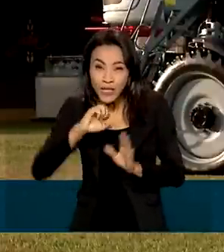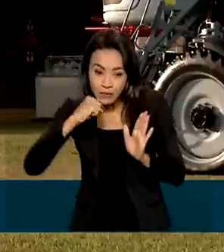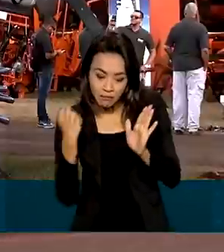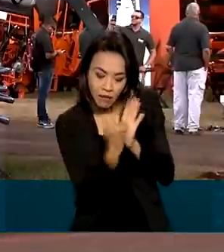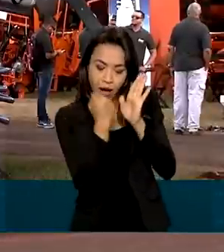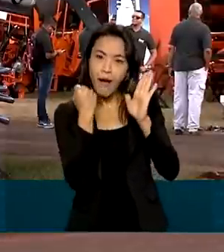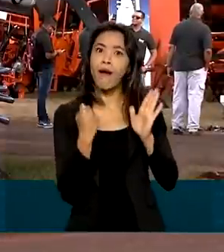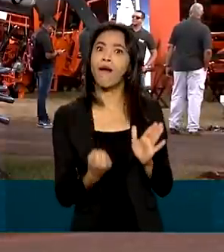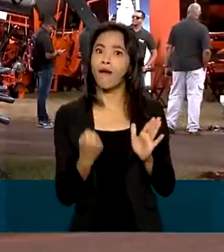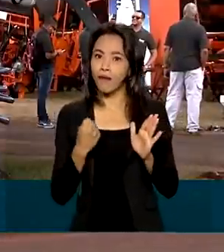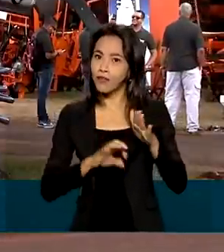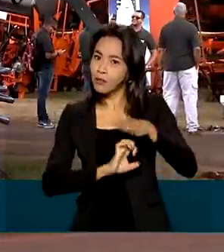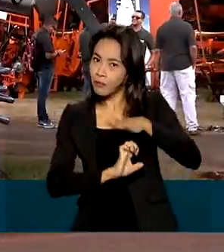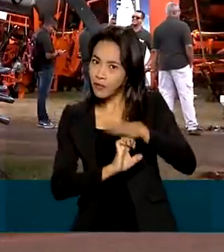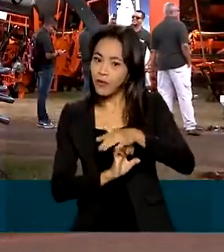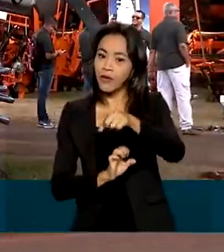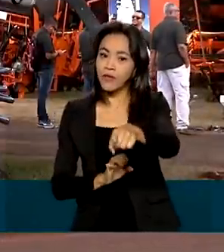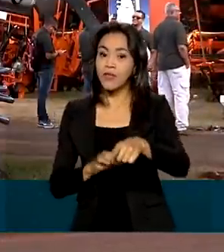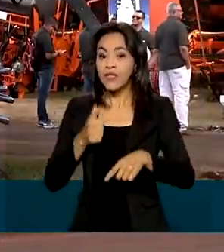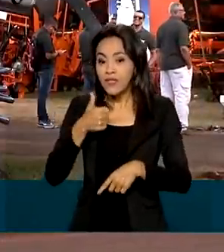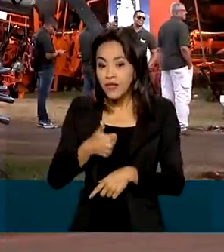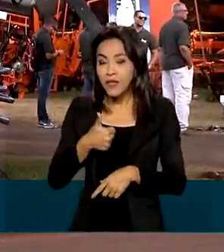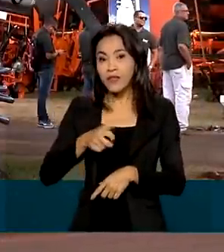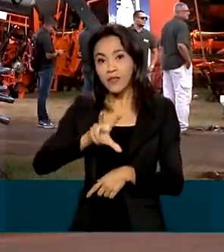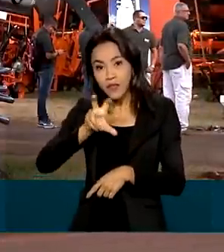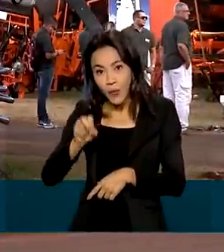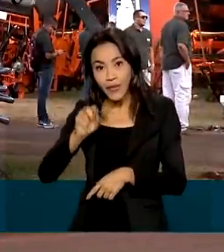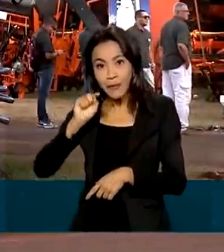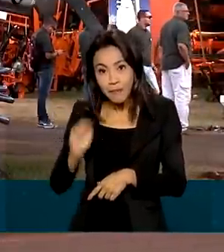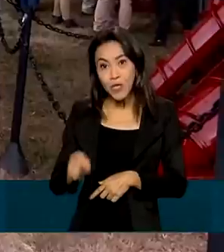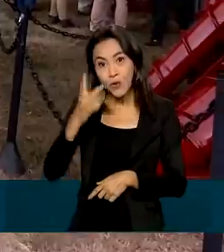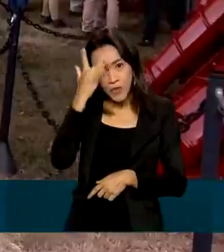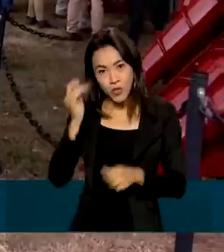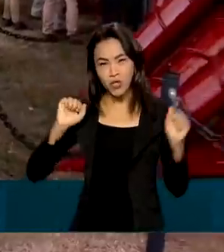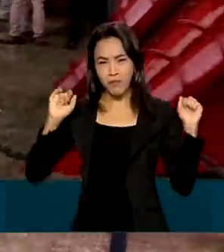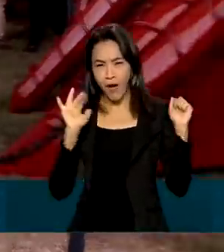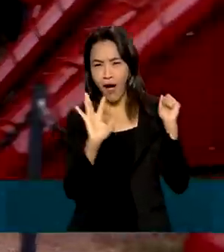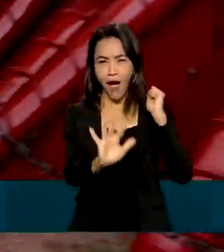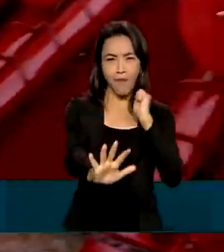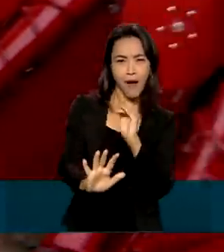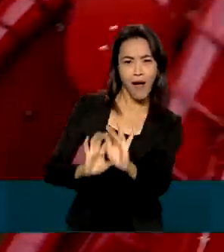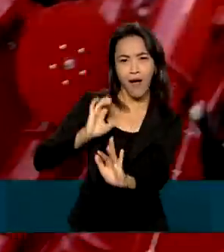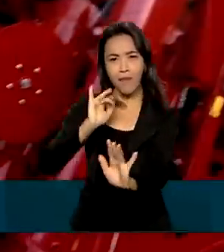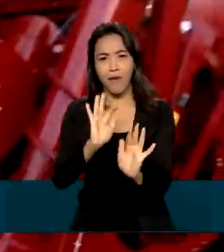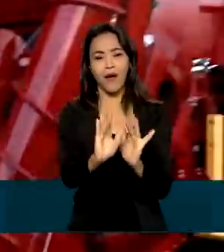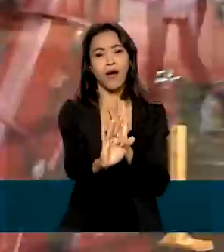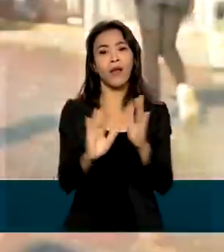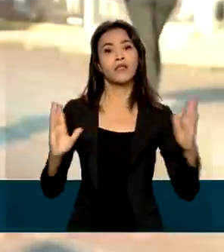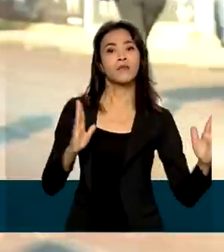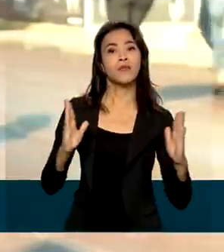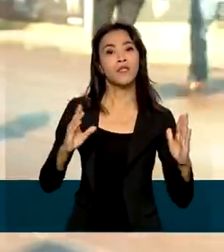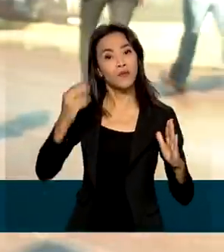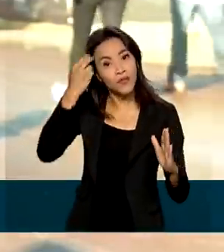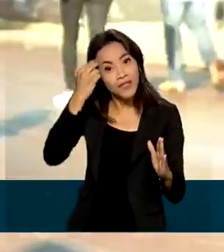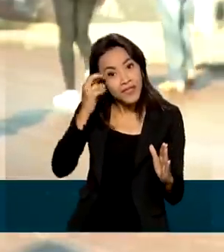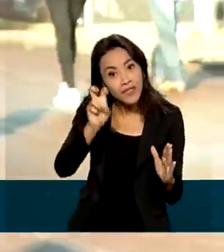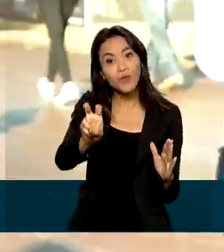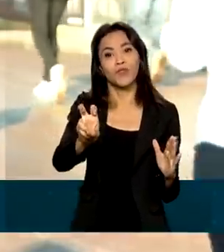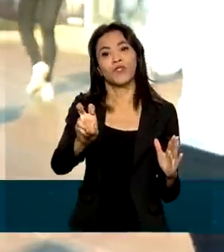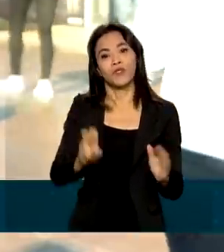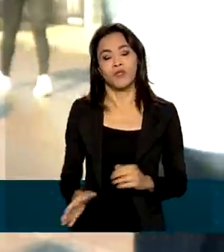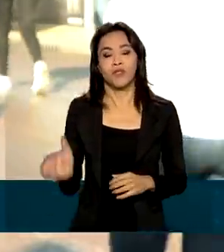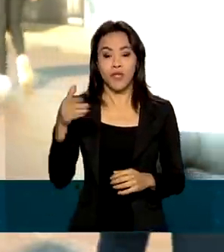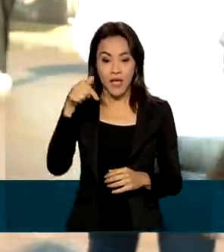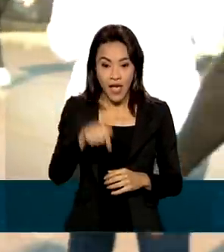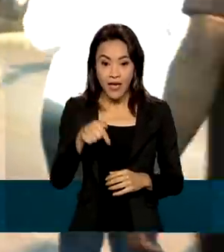expectativa é de que 150 mil pessoas circulem por aqui durante esses cinco dias de evento. Natália, o setor